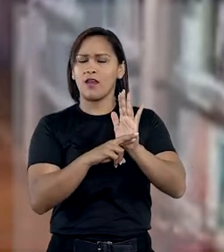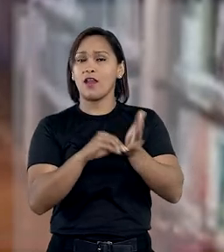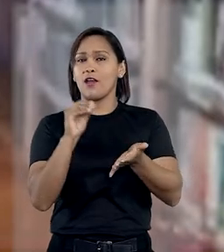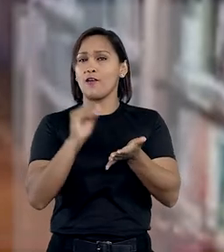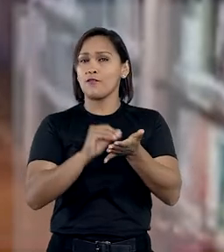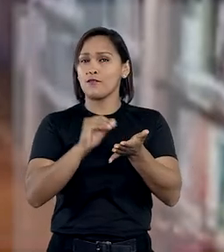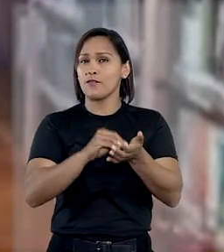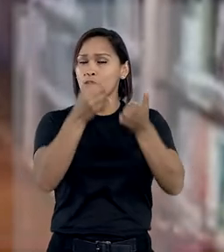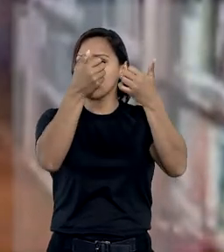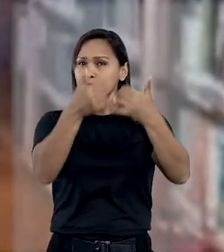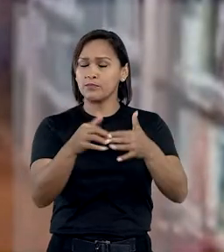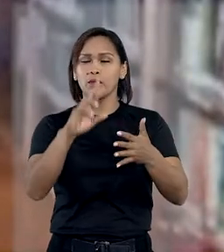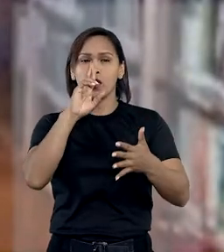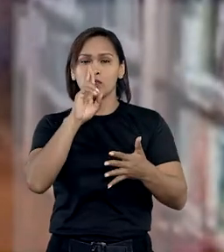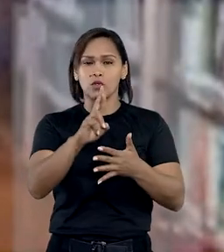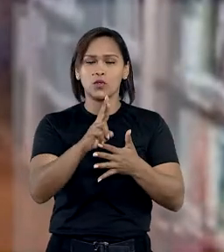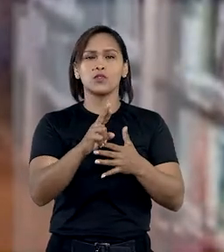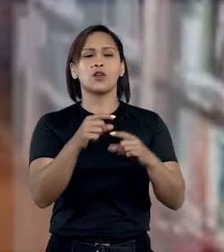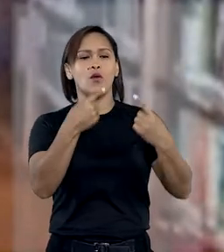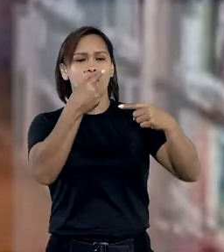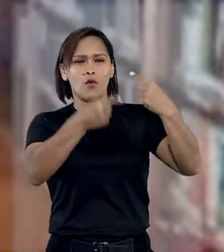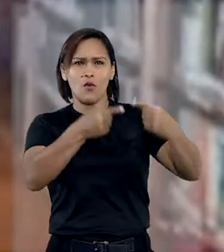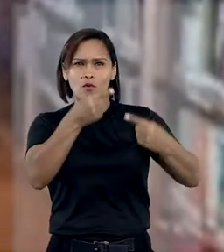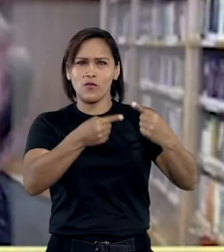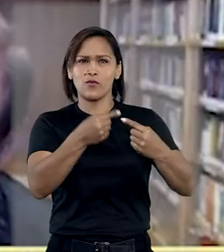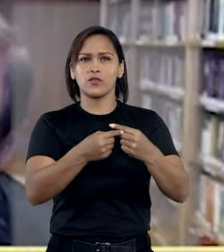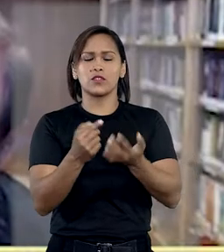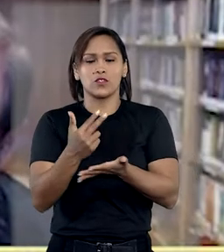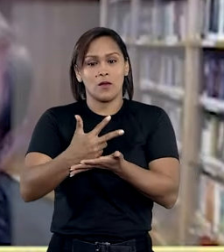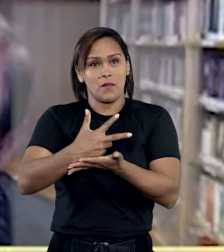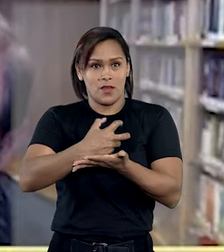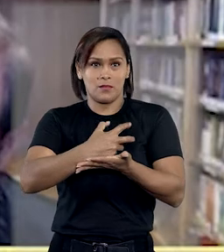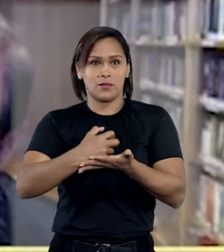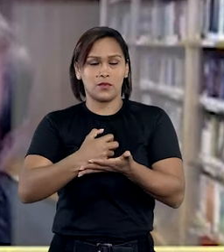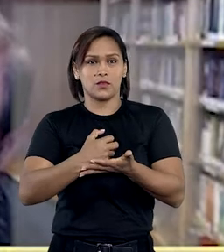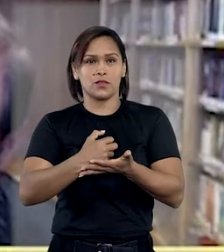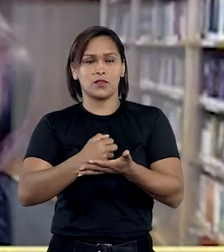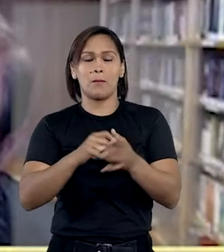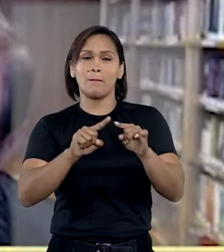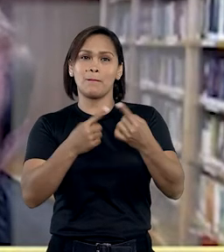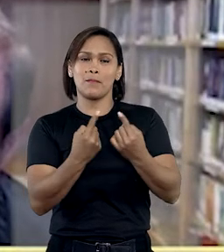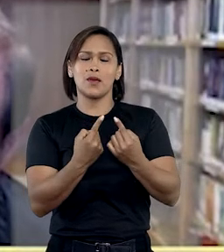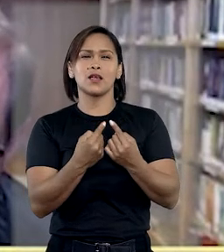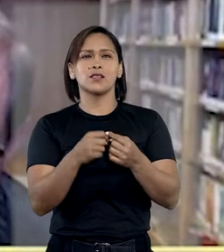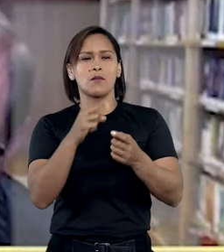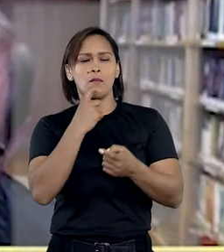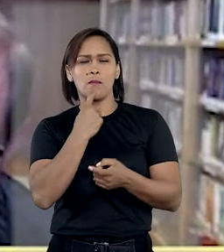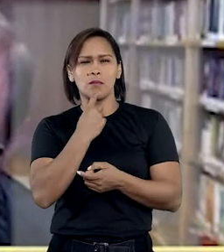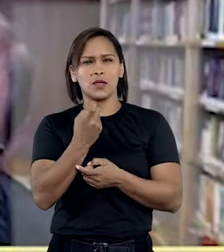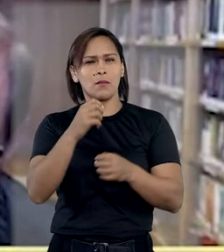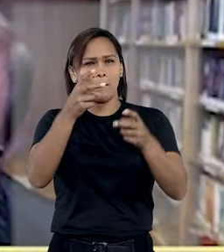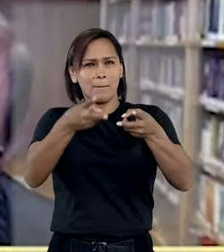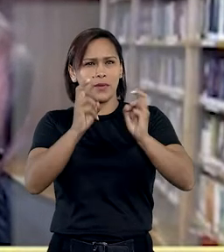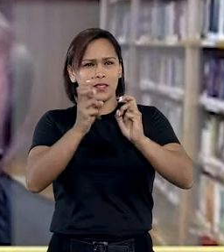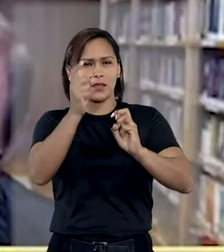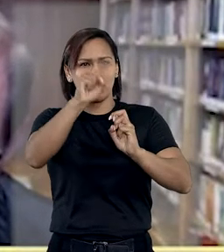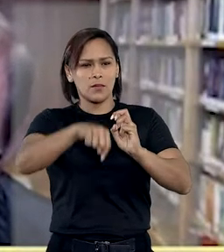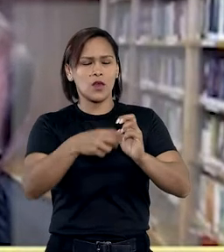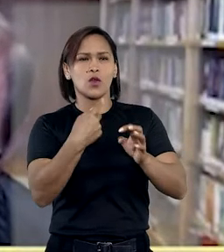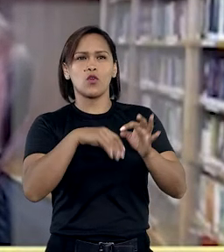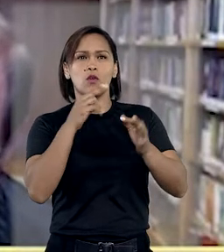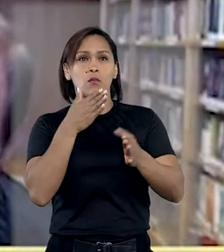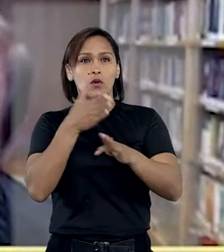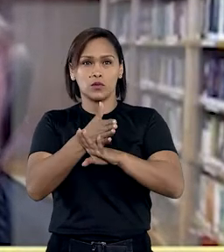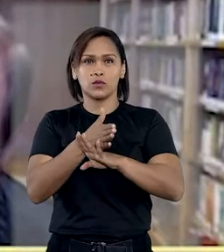insuficiente para resolução de conflitos sobre reprodução assistida. Mas o ministro observou que, neste caso,